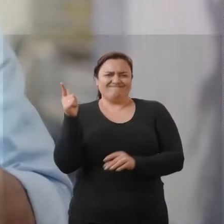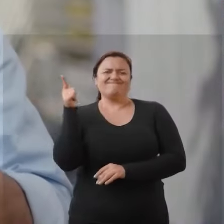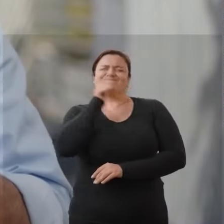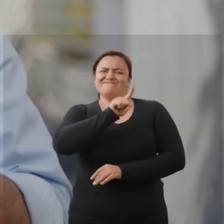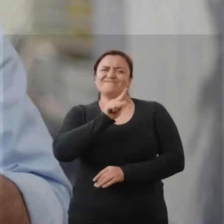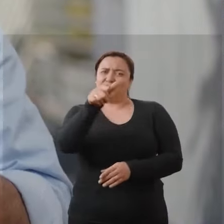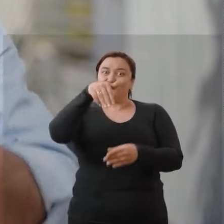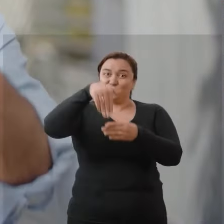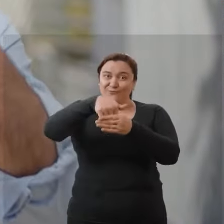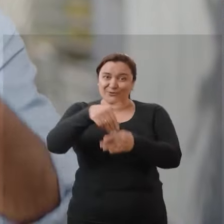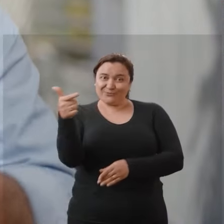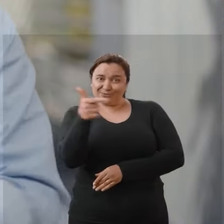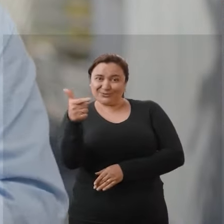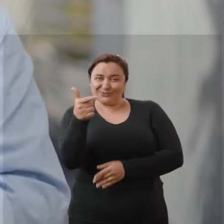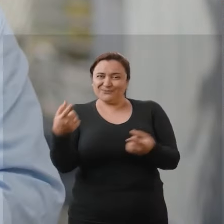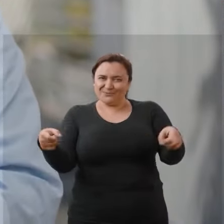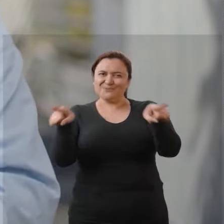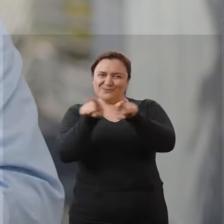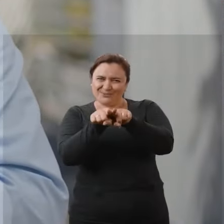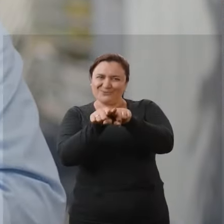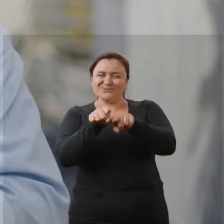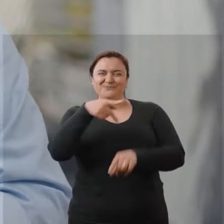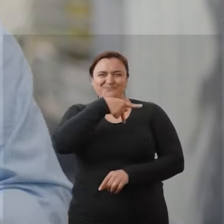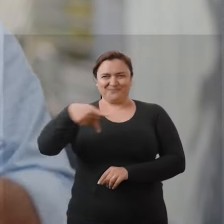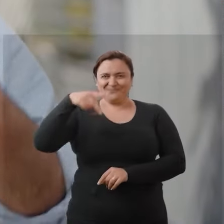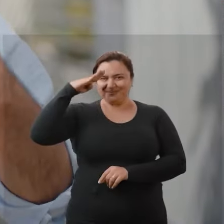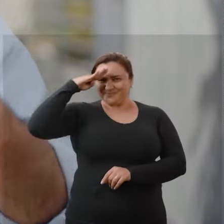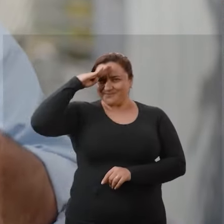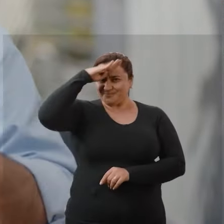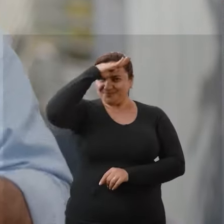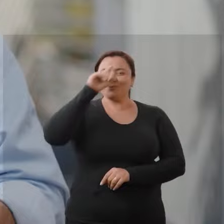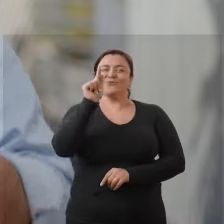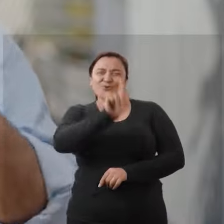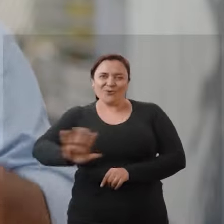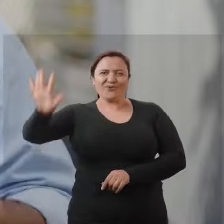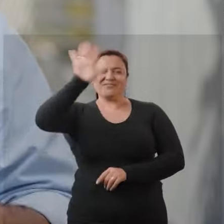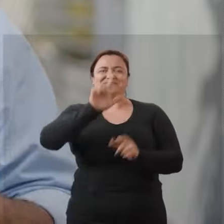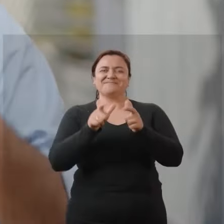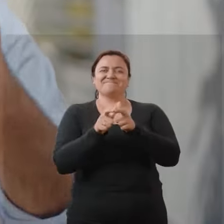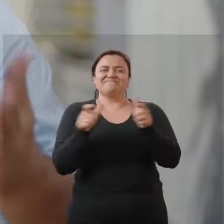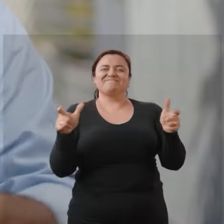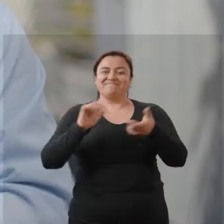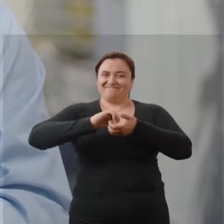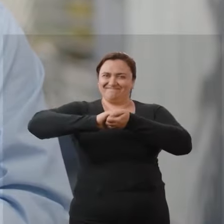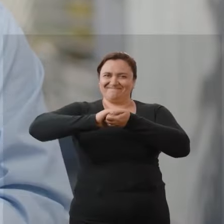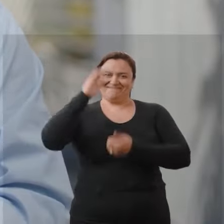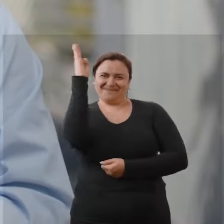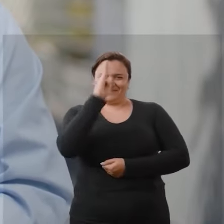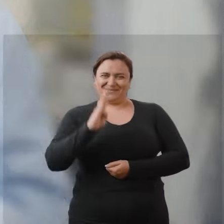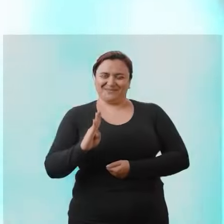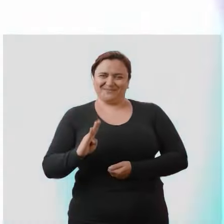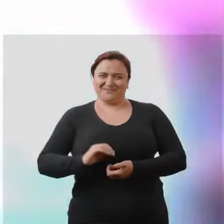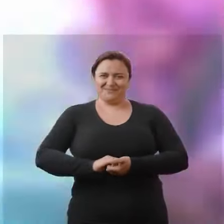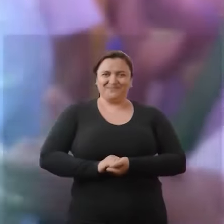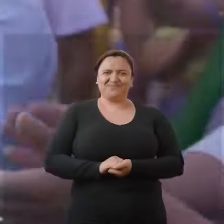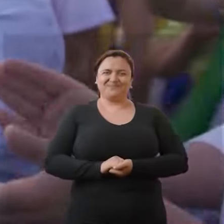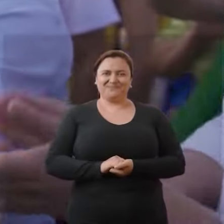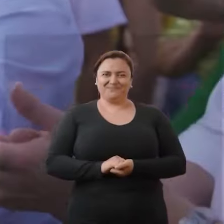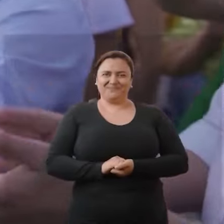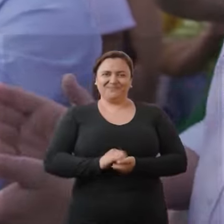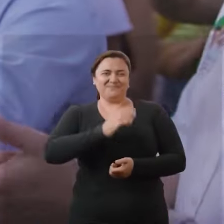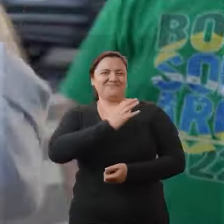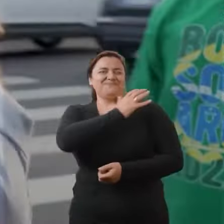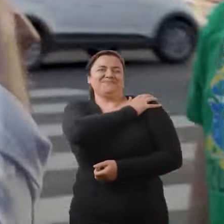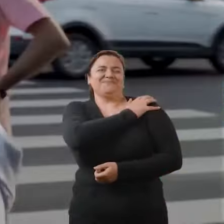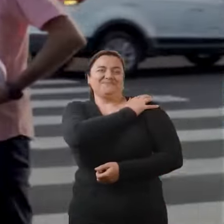Vote 22 e vamos juntos com o presidente Bolsonaro fazer Goiás crescer de mãos dadas com o Brasil. É o